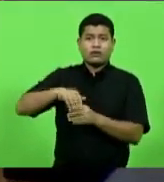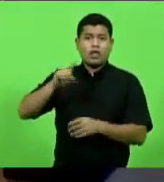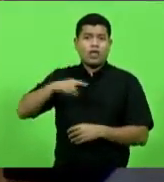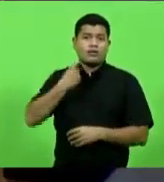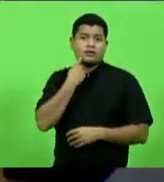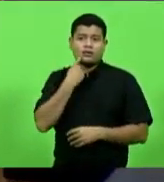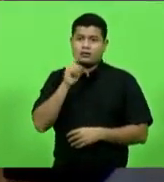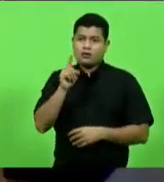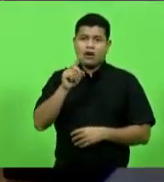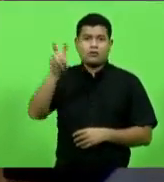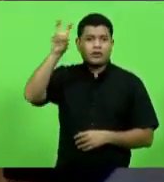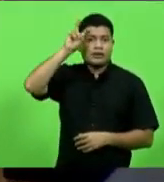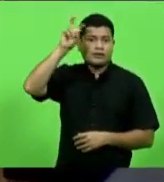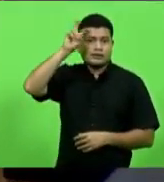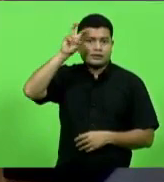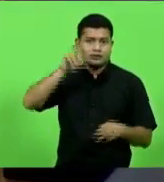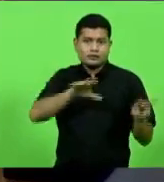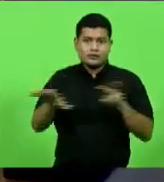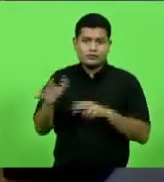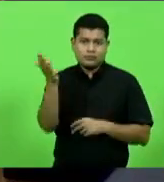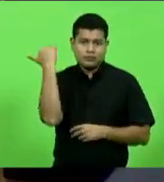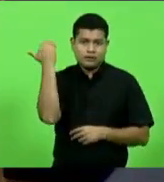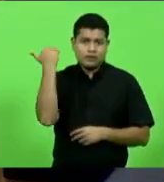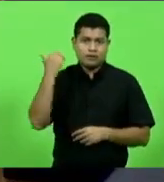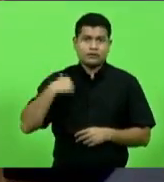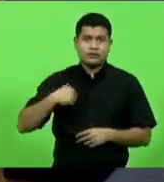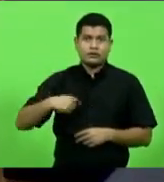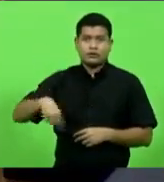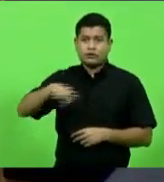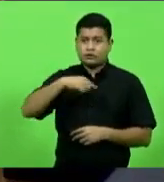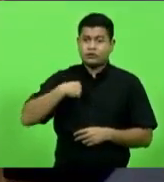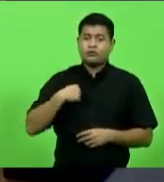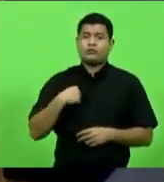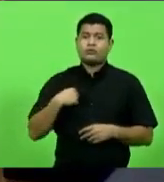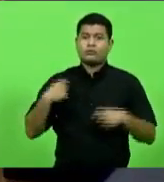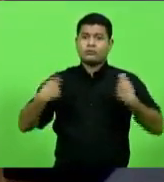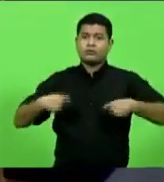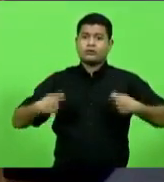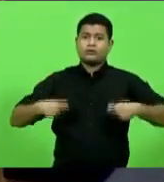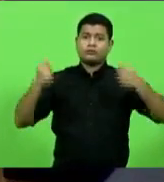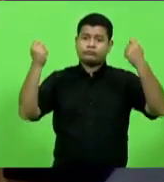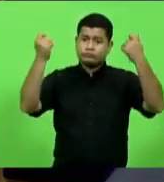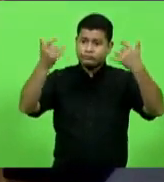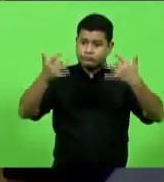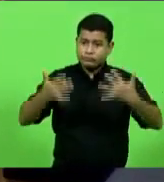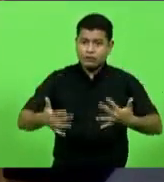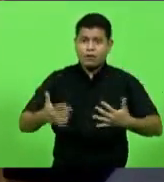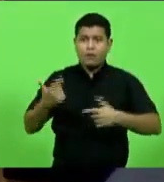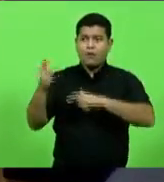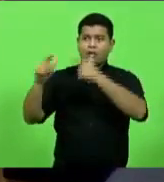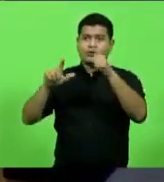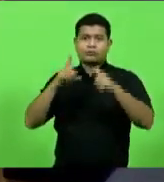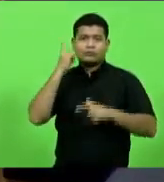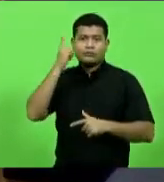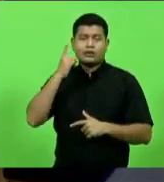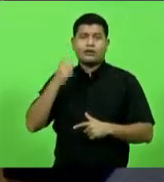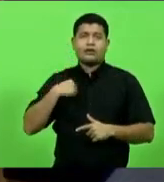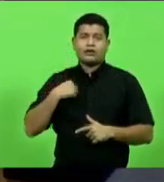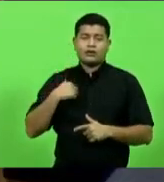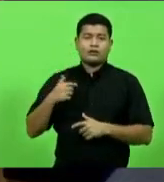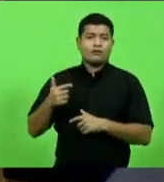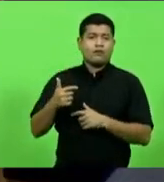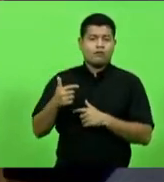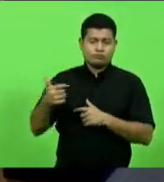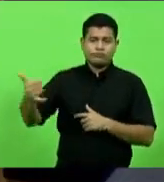quinta, desde que a gente votou, todos nós tivemos que explicar para outros deputados, eu recebi ligação de outros